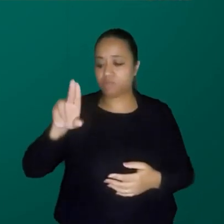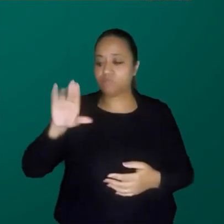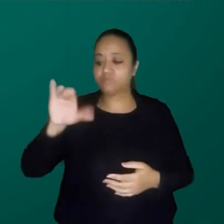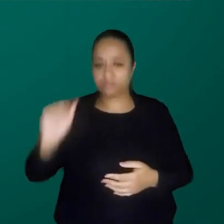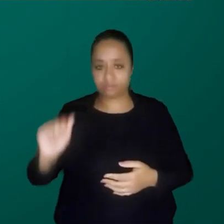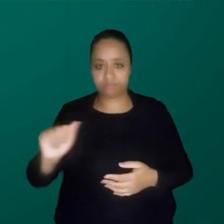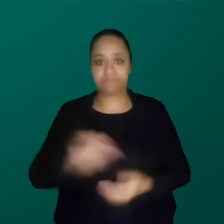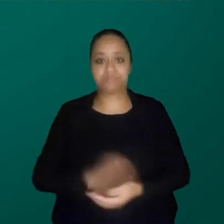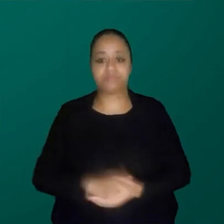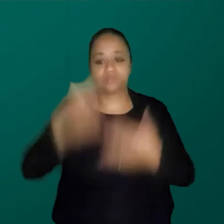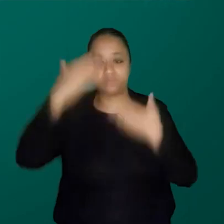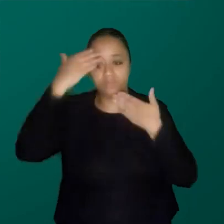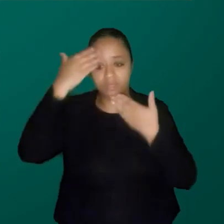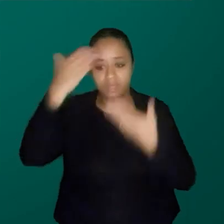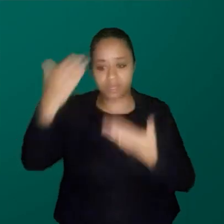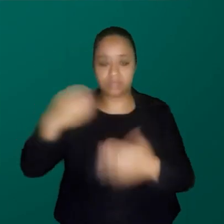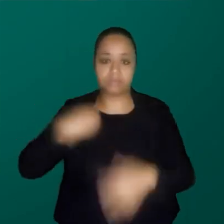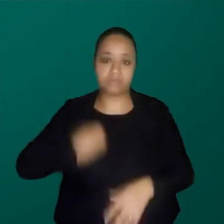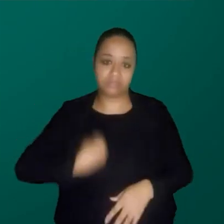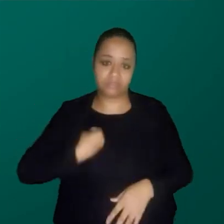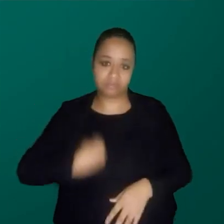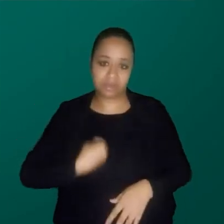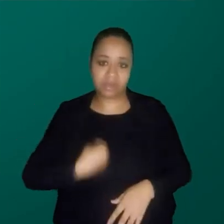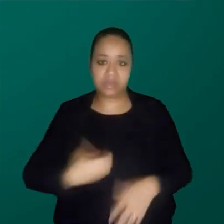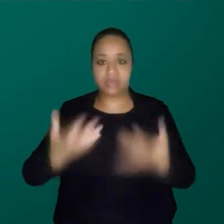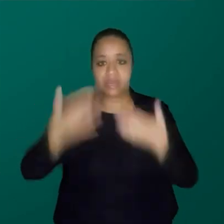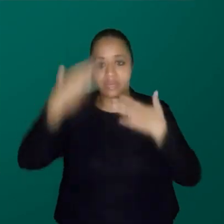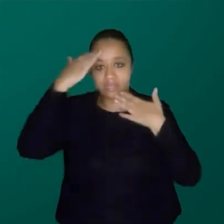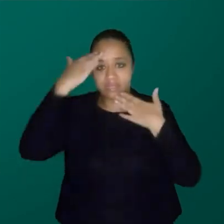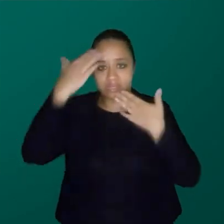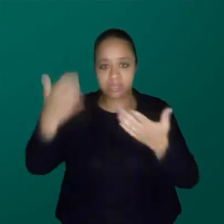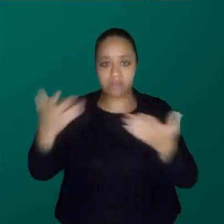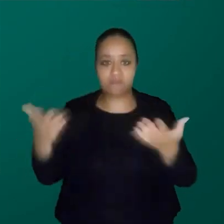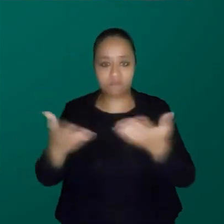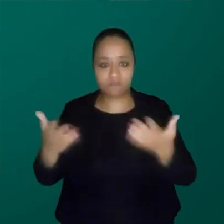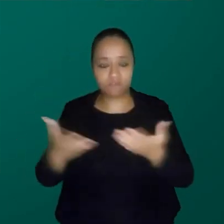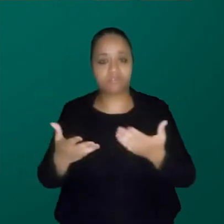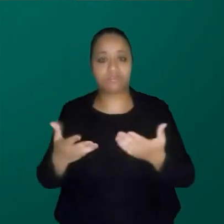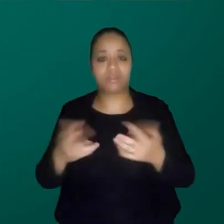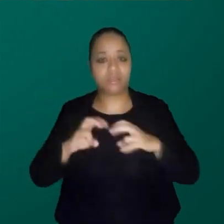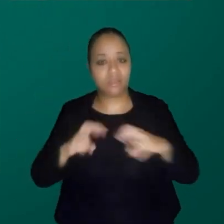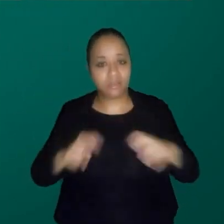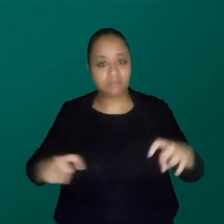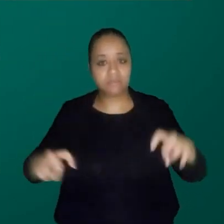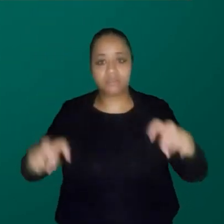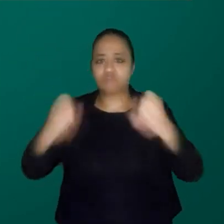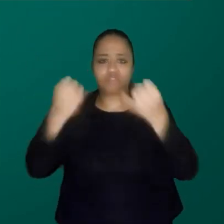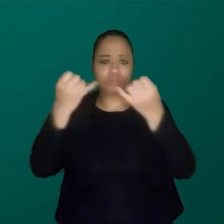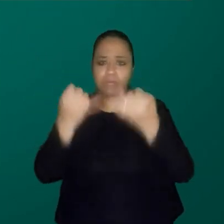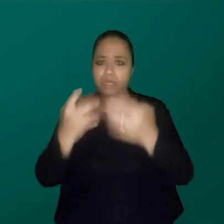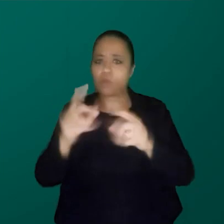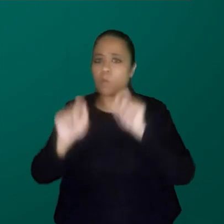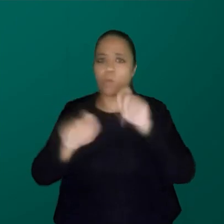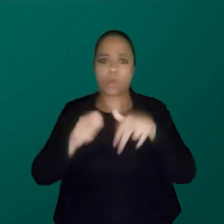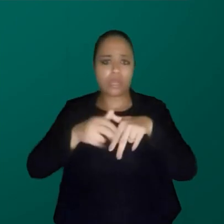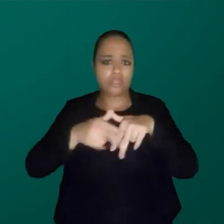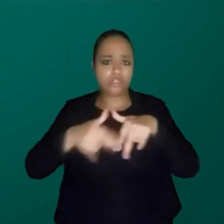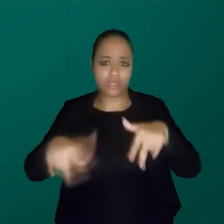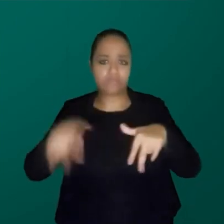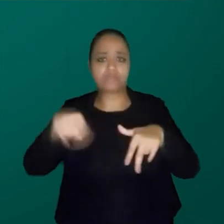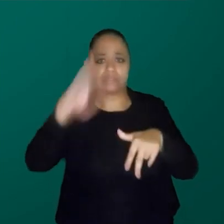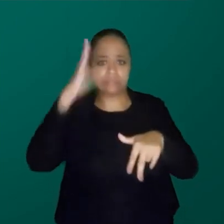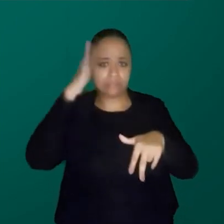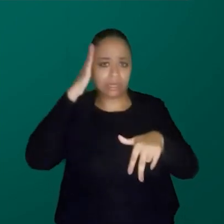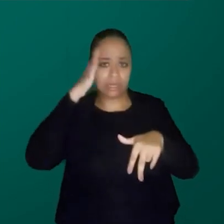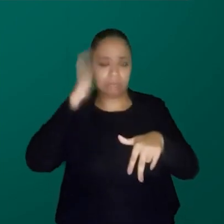Obrigada por terem vindo. Quero agradecer a mesa. Acho que é imensa. Eu não vou explicar o é gênero, acho que vocês já sabem, mas eu queria só partir